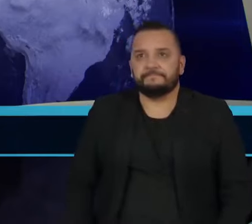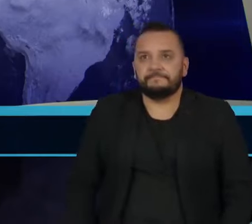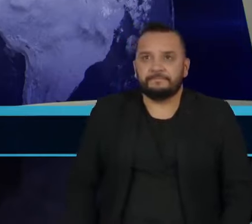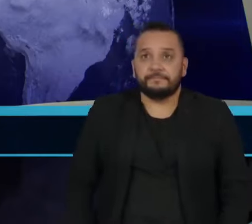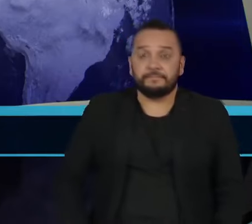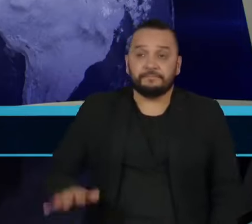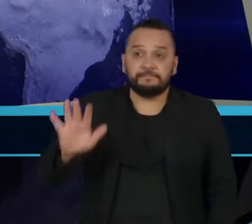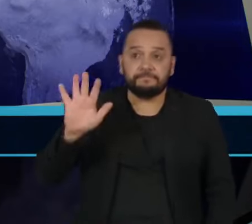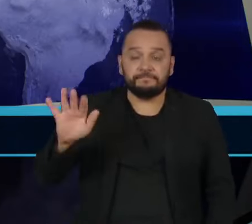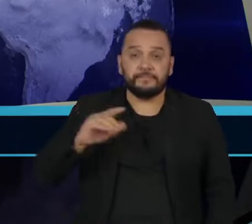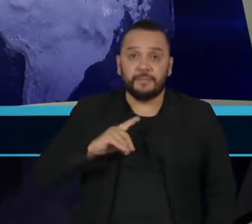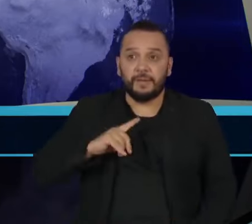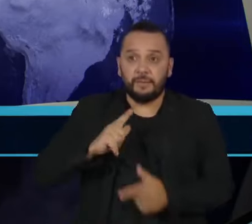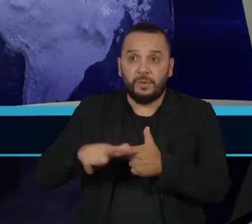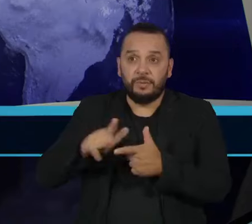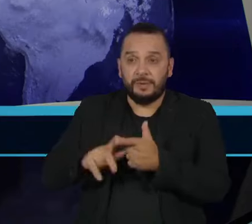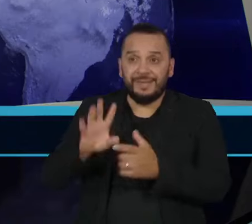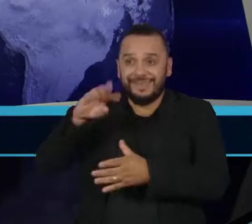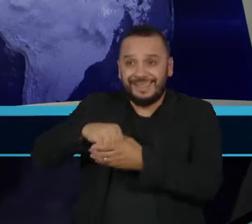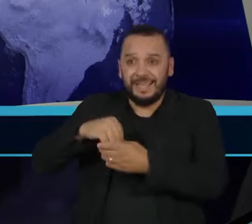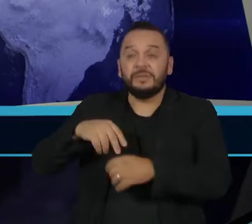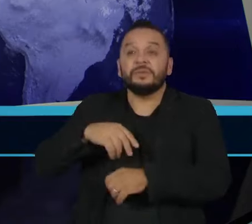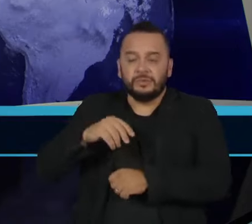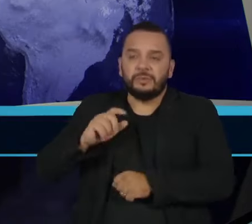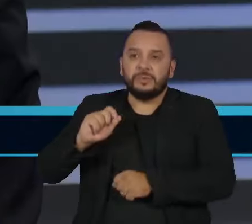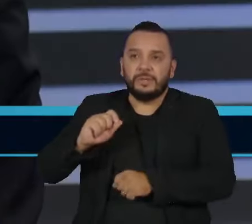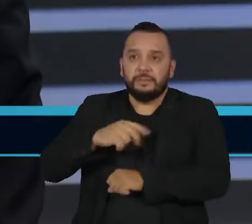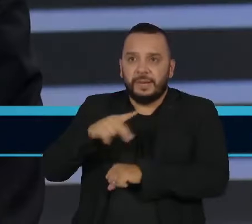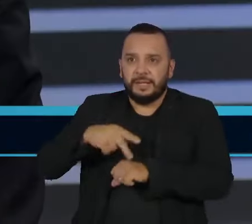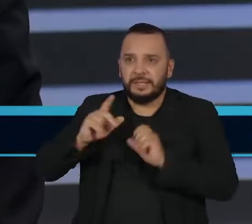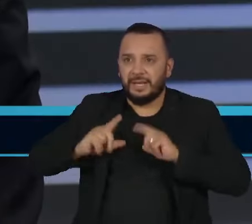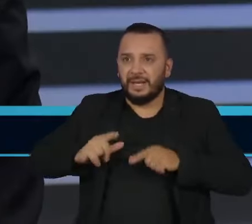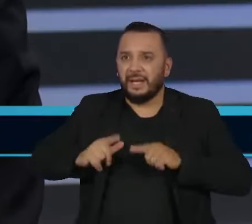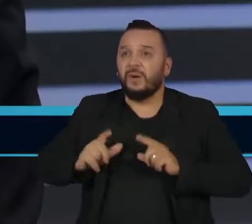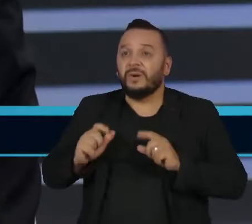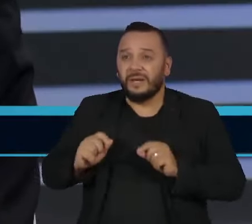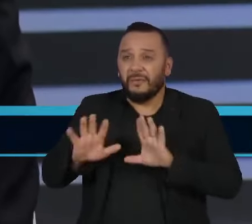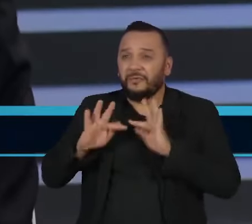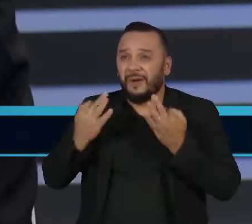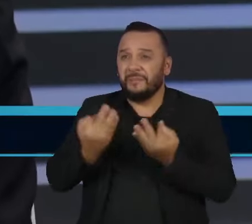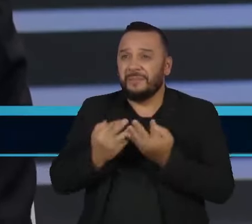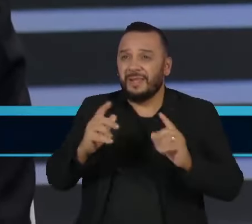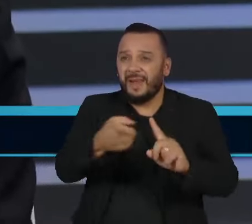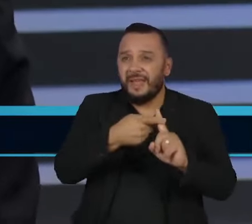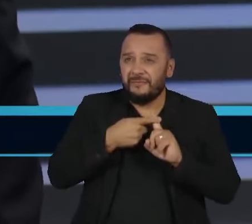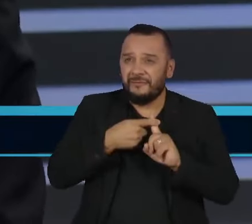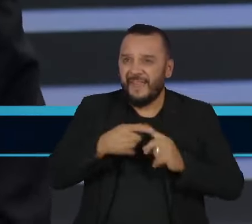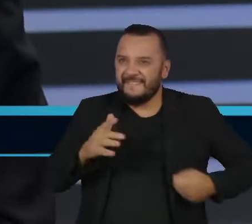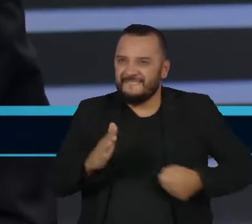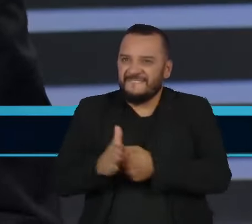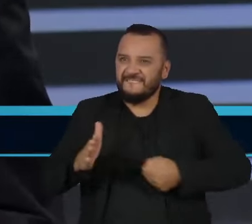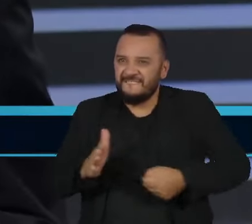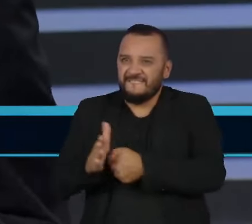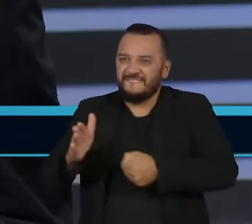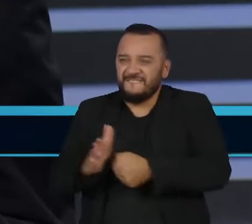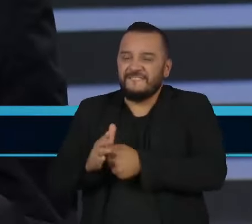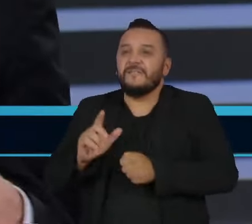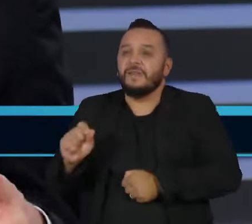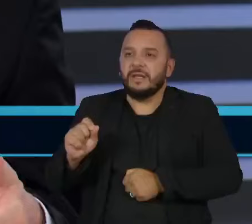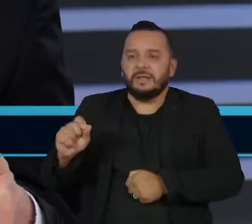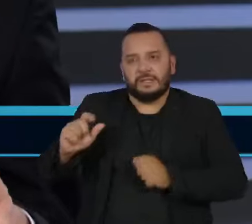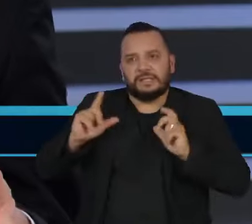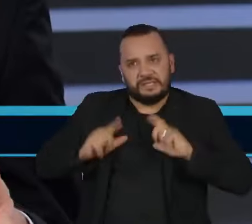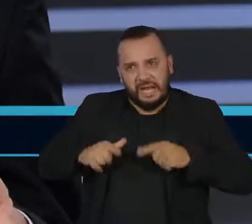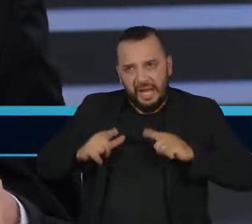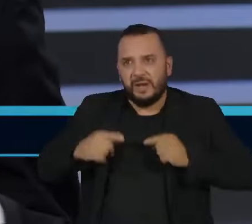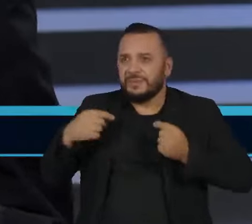interna de Israel, que a questão dos reféns, não isso? As famílias dos reféns estão pressionando o governo de Israel para que seja